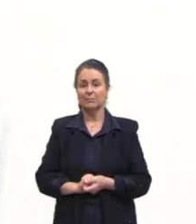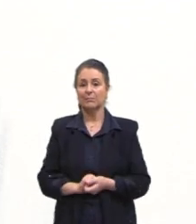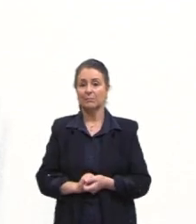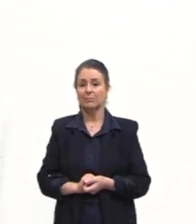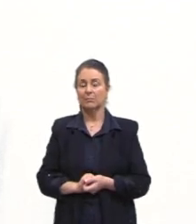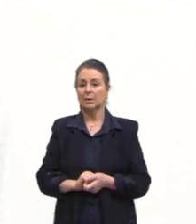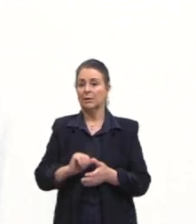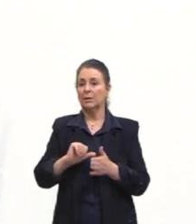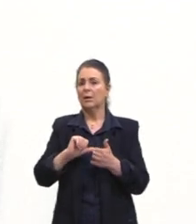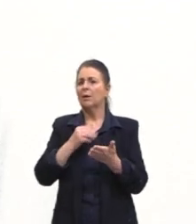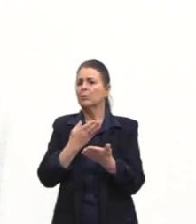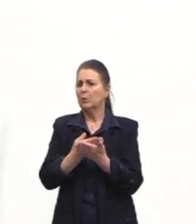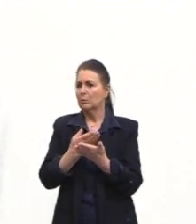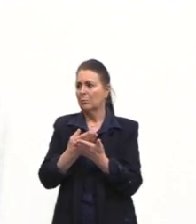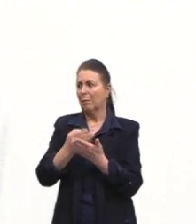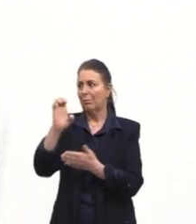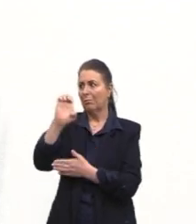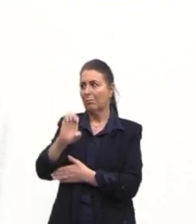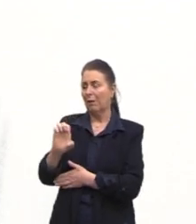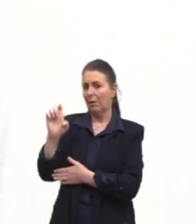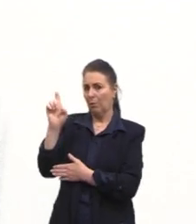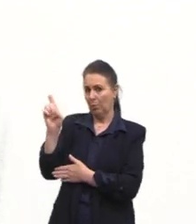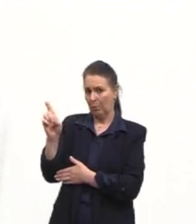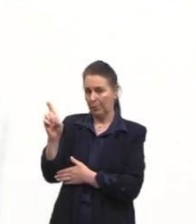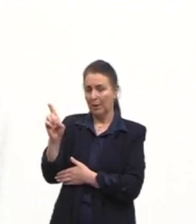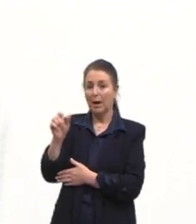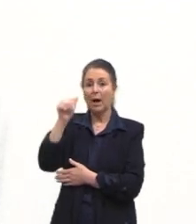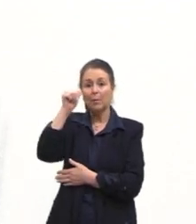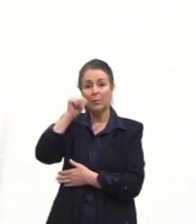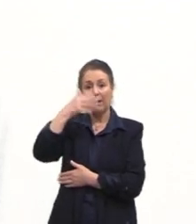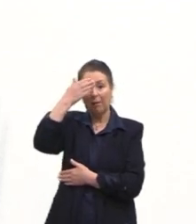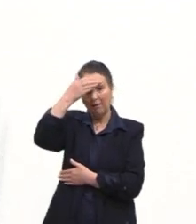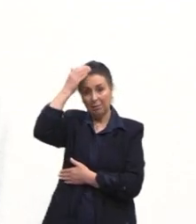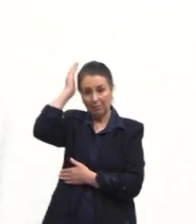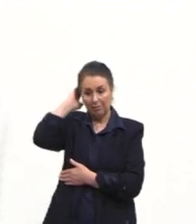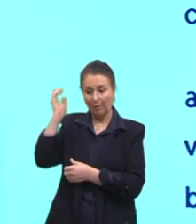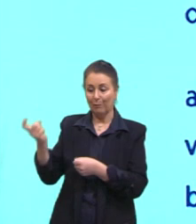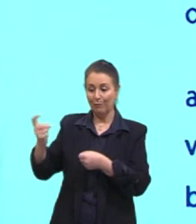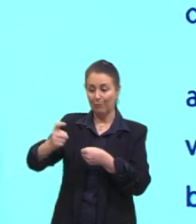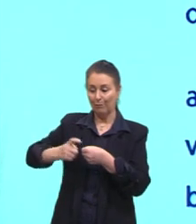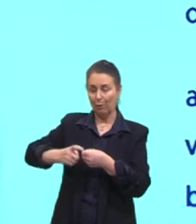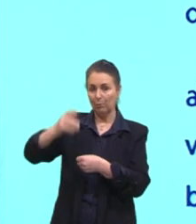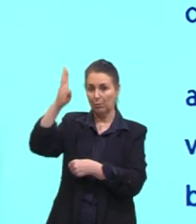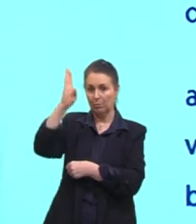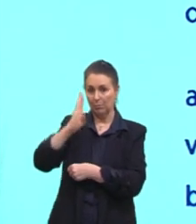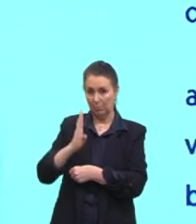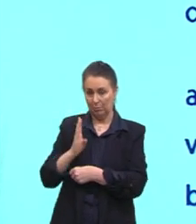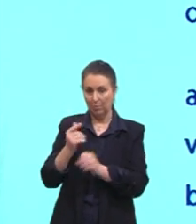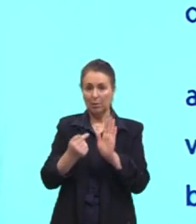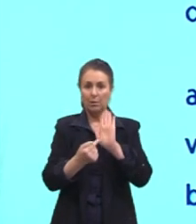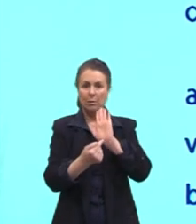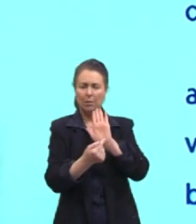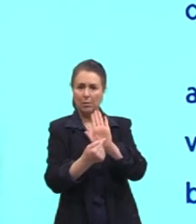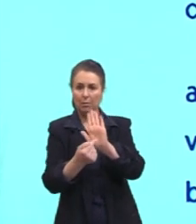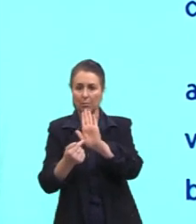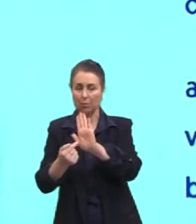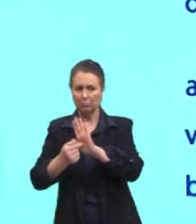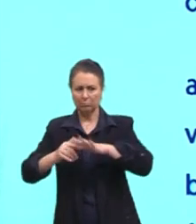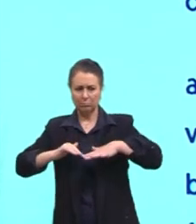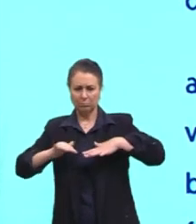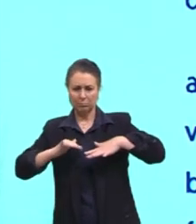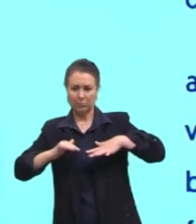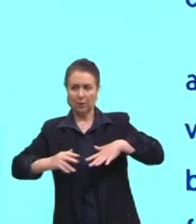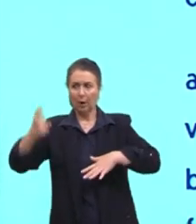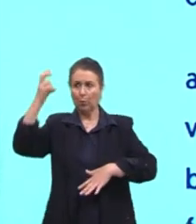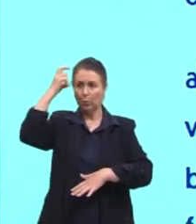Após estudar na Europa, Anitta Malfatti retornou ao Brasil com uma amostra que abalou a cultura nacional